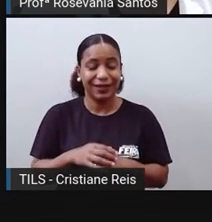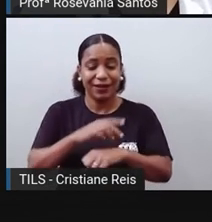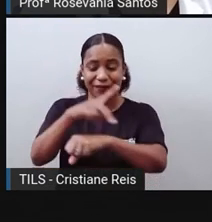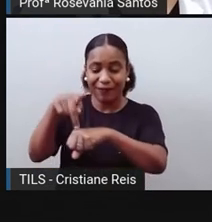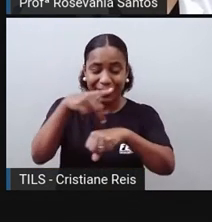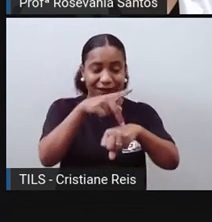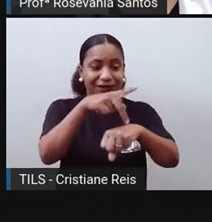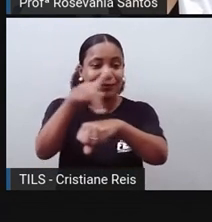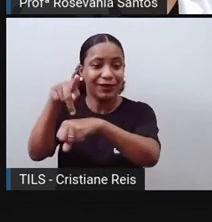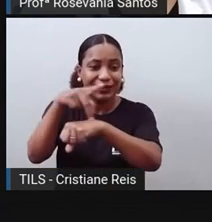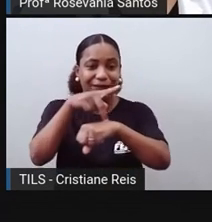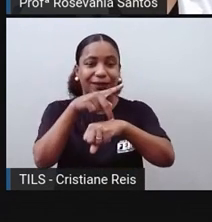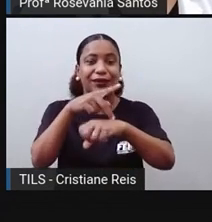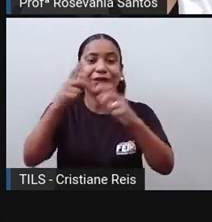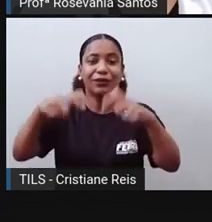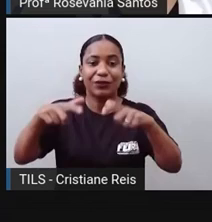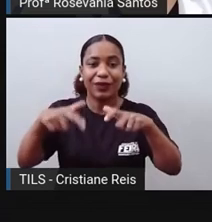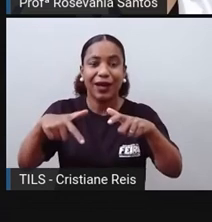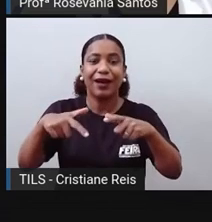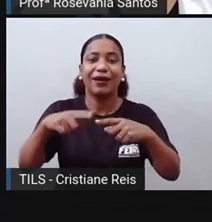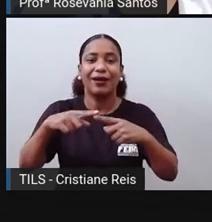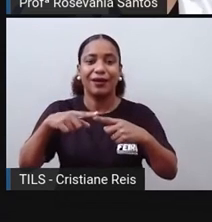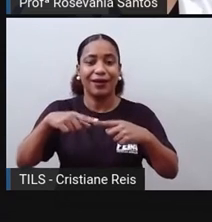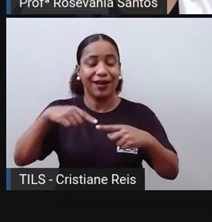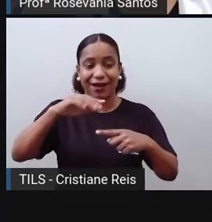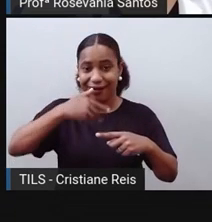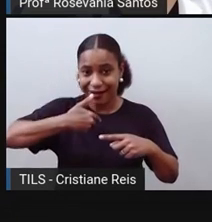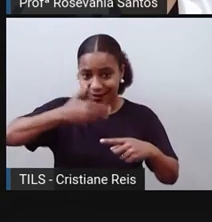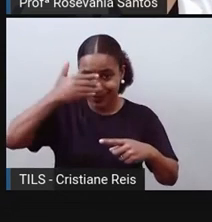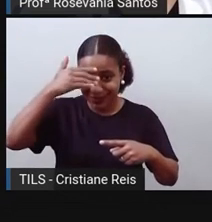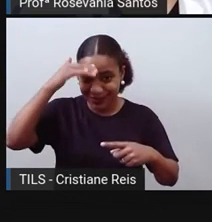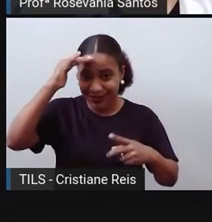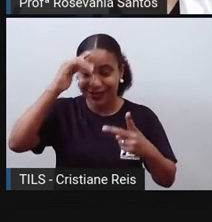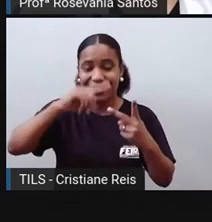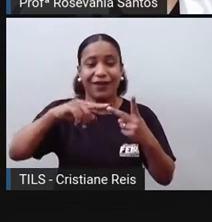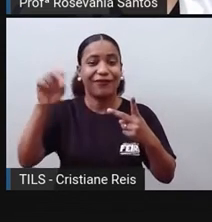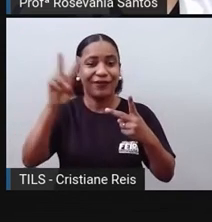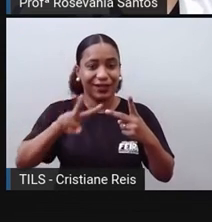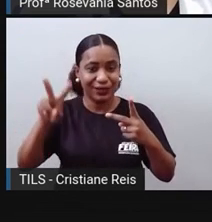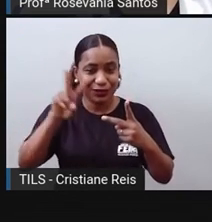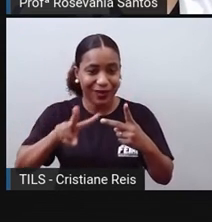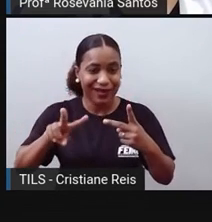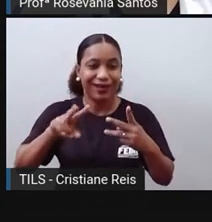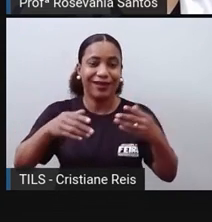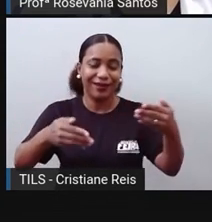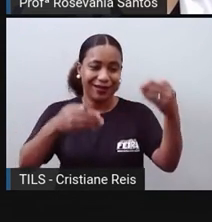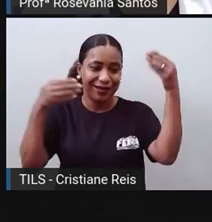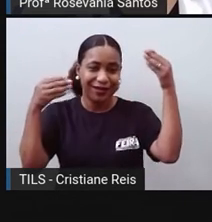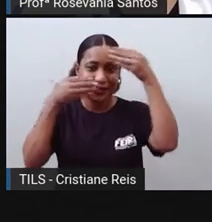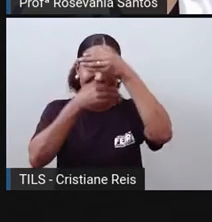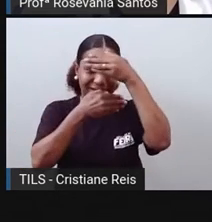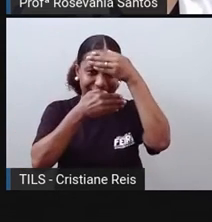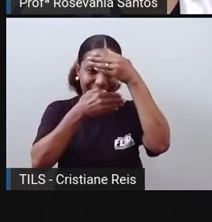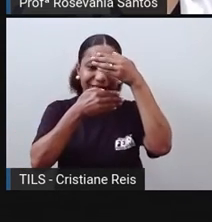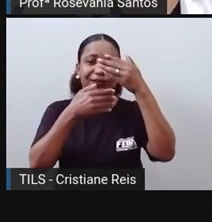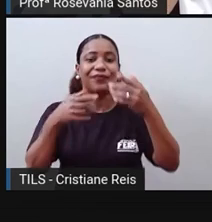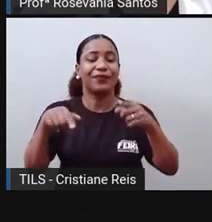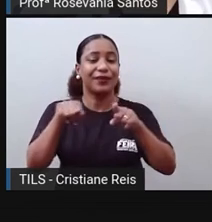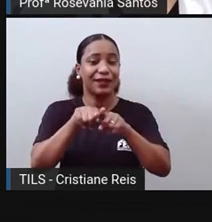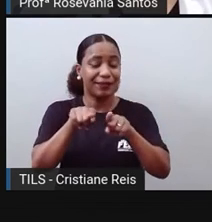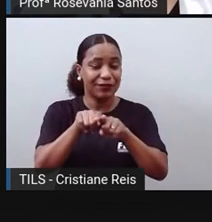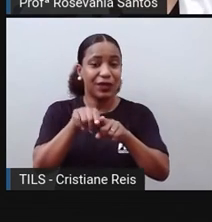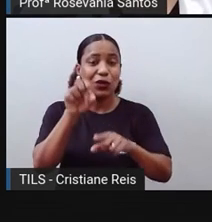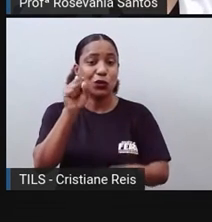A Síria, com 6,7, a Venezuela, com 4 milhões, o Afeganistão, né, 2,6 milhões,